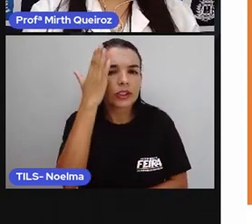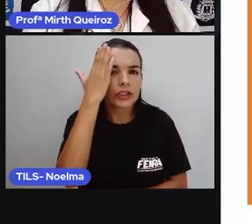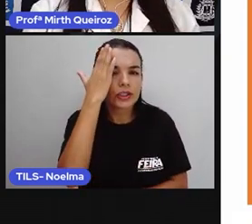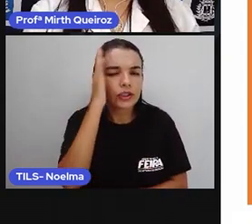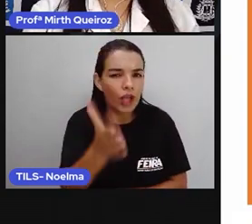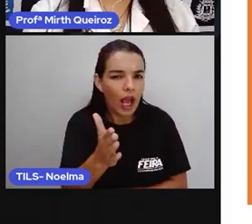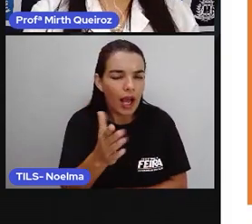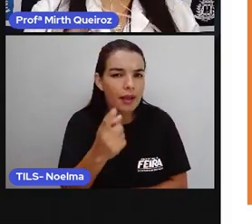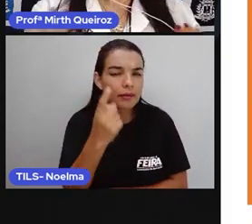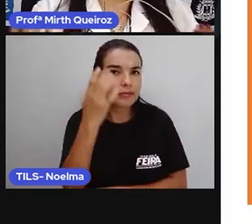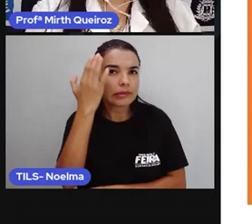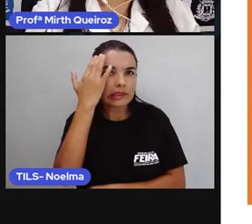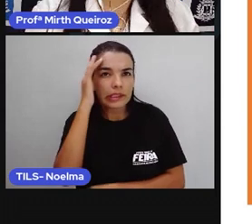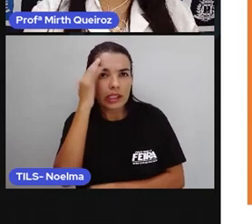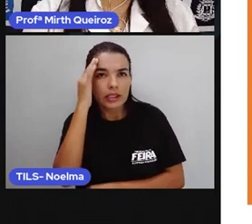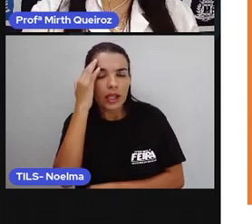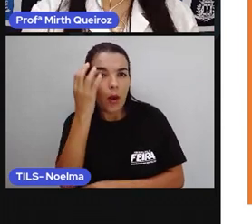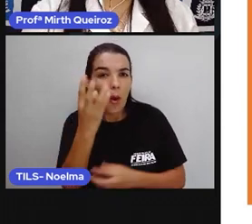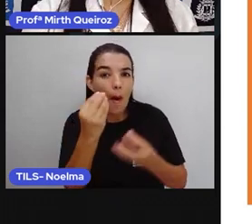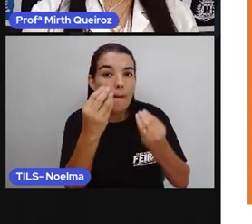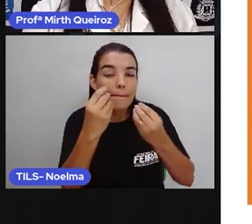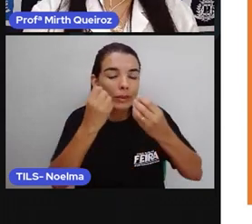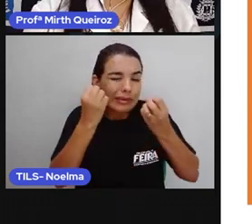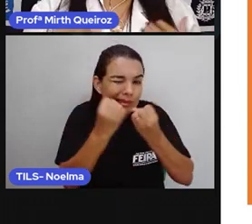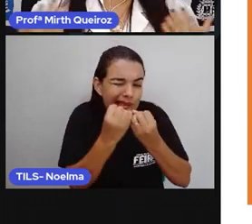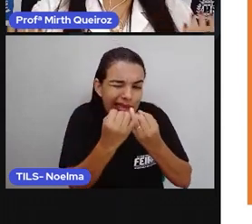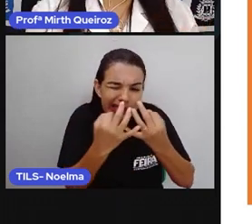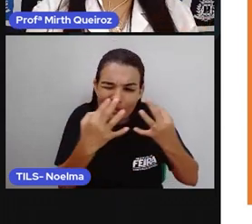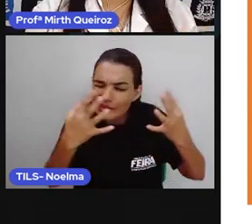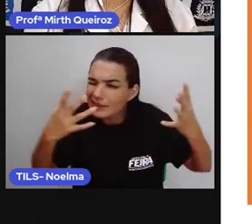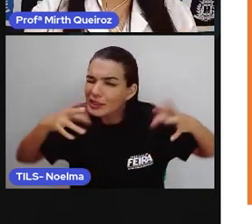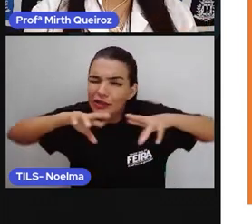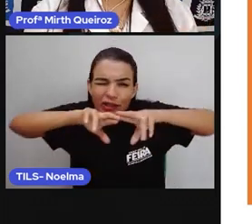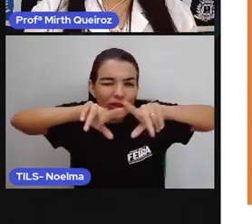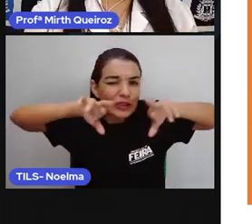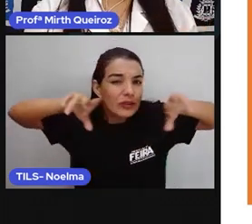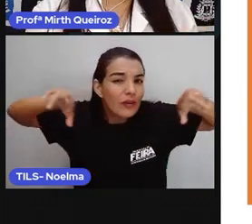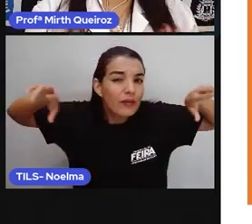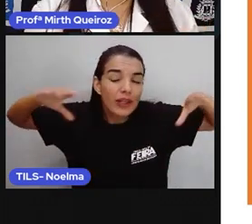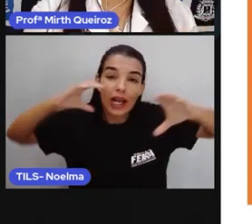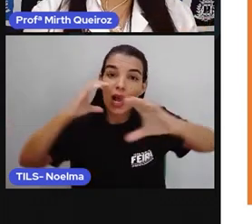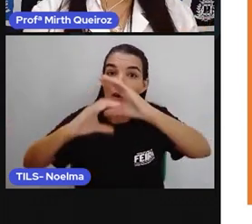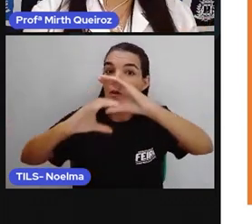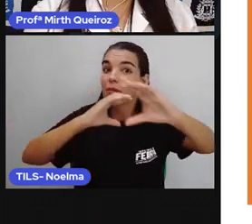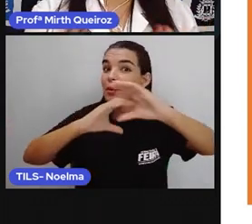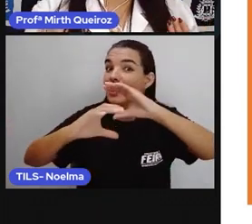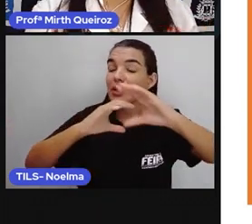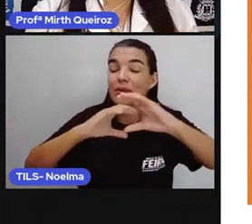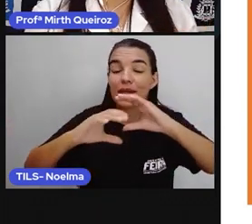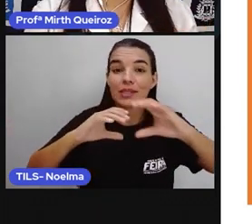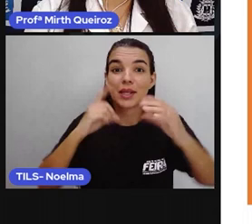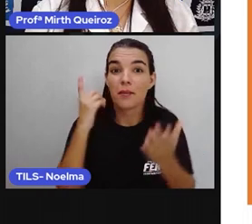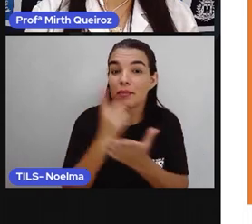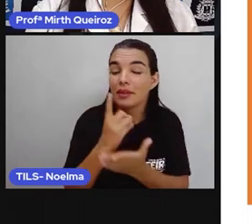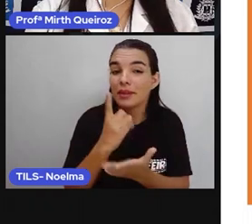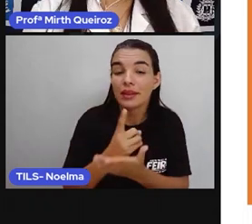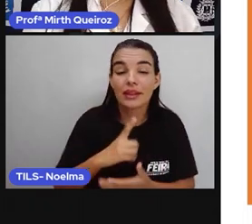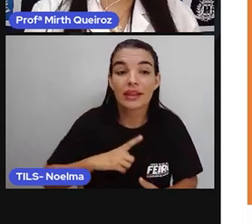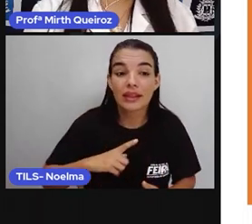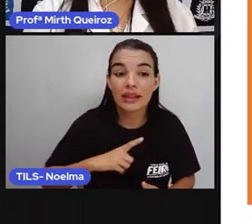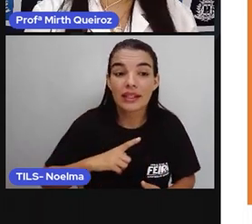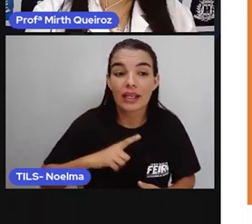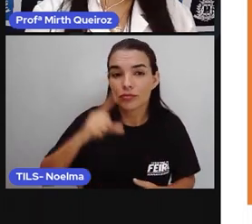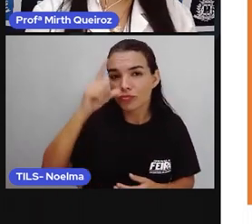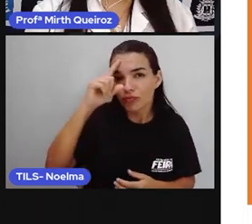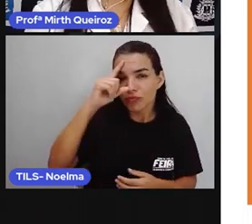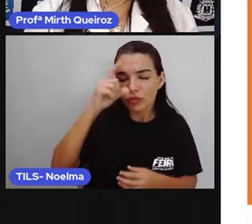da infinidade de situações comunicacionais às quais, né, nós somos expostos ao longo